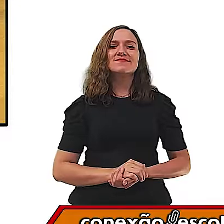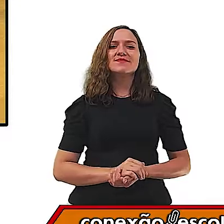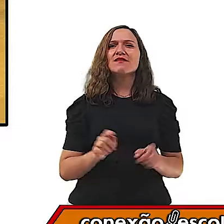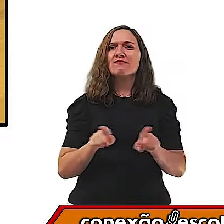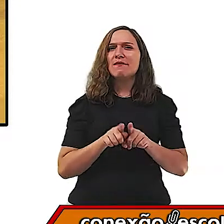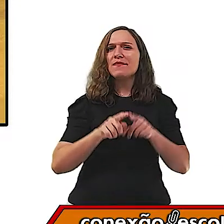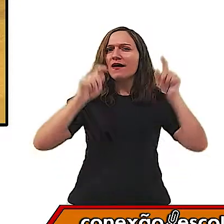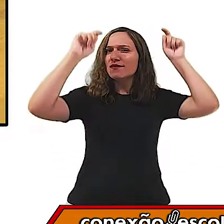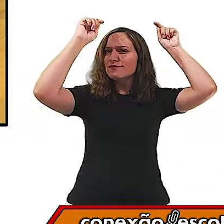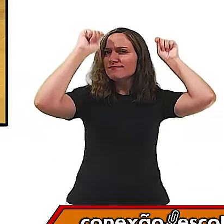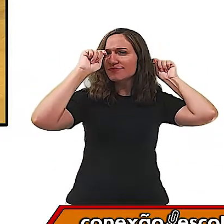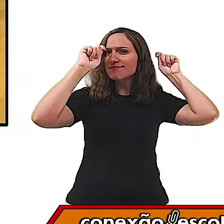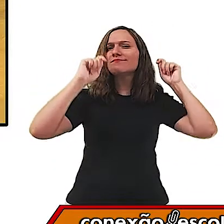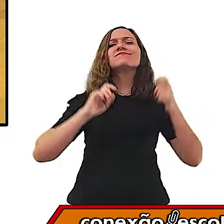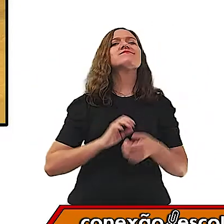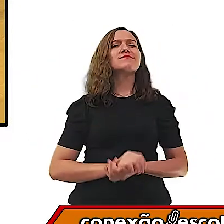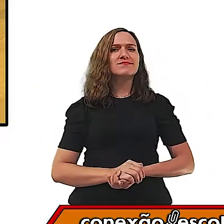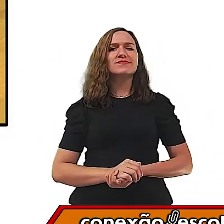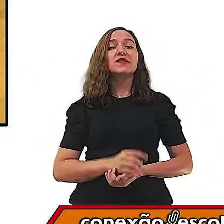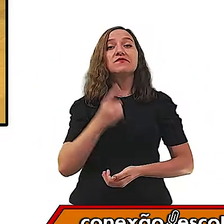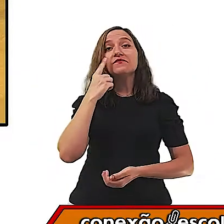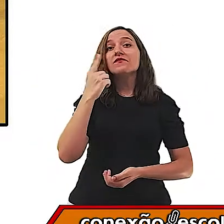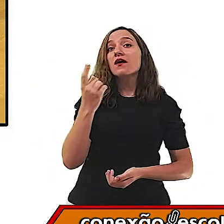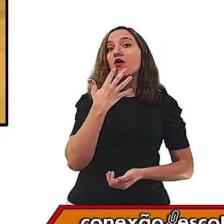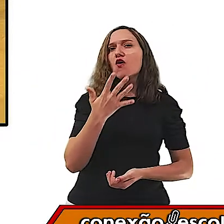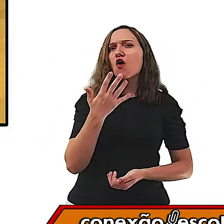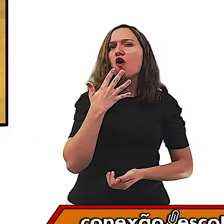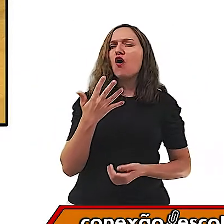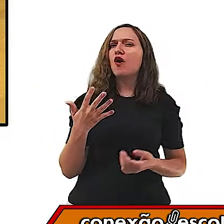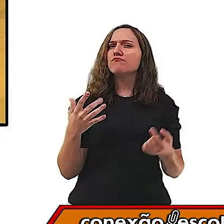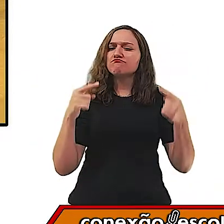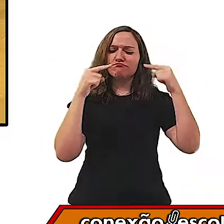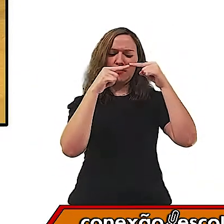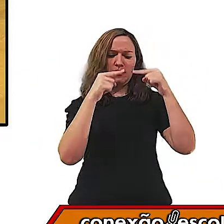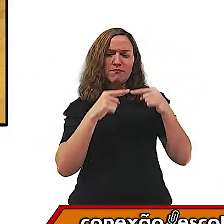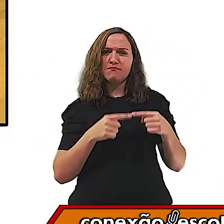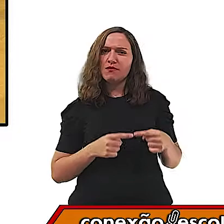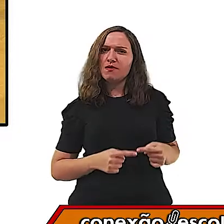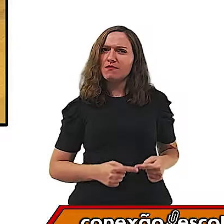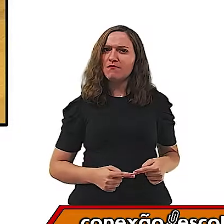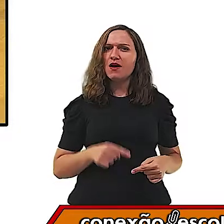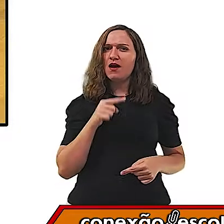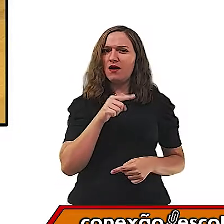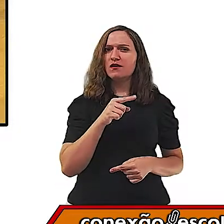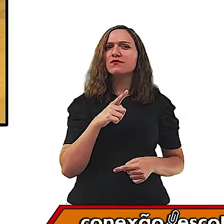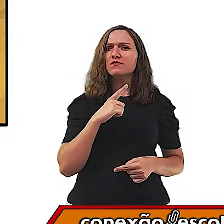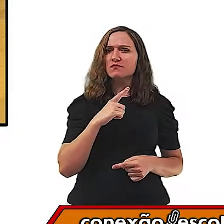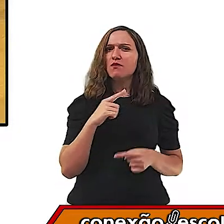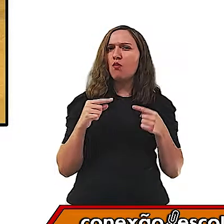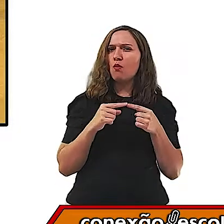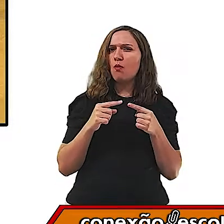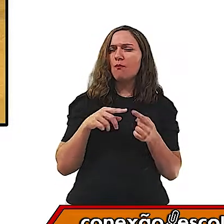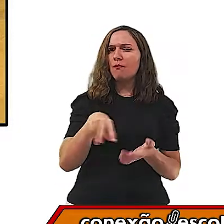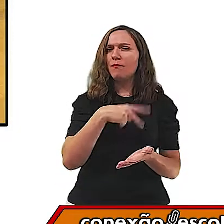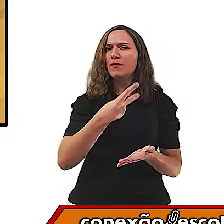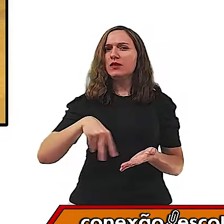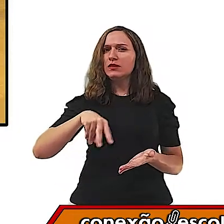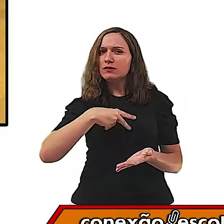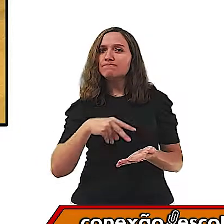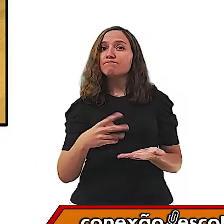um boné. Olha as cores. Será que combina essa roupa com esse estilo de dança?